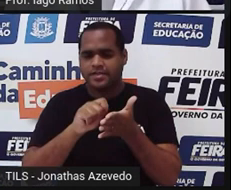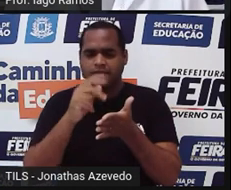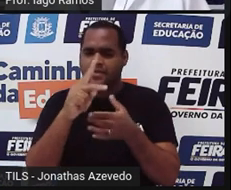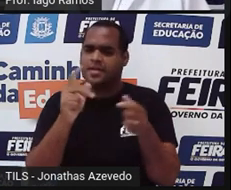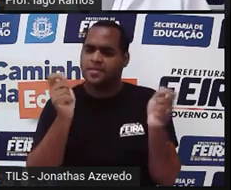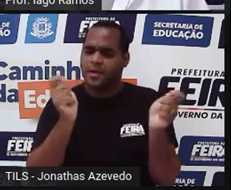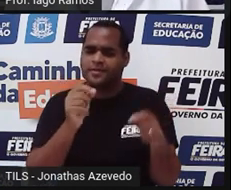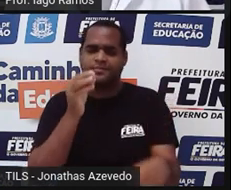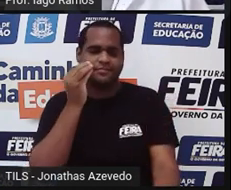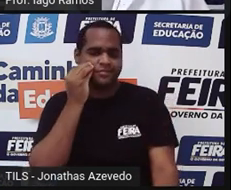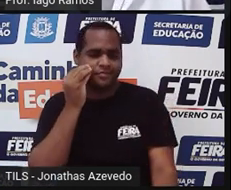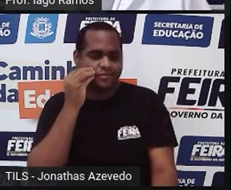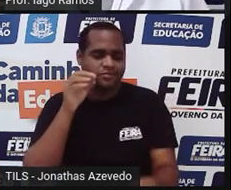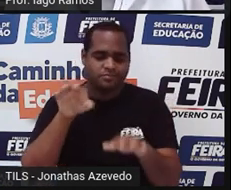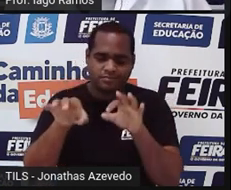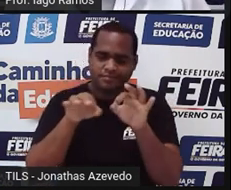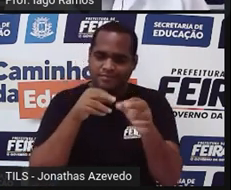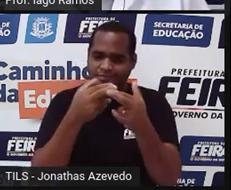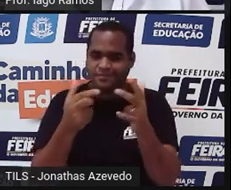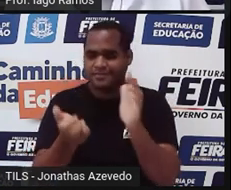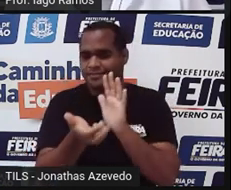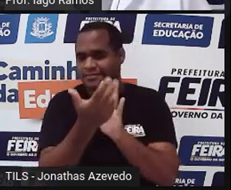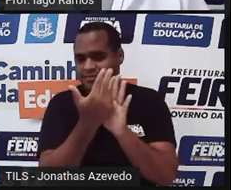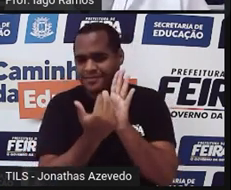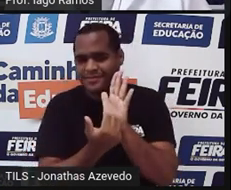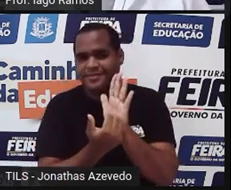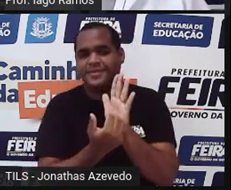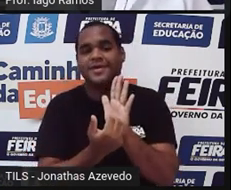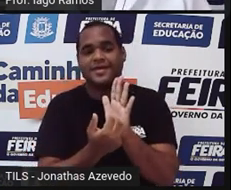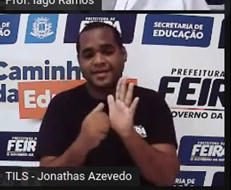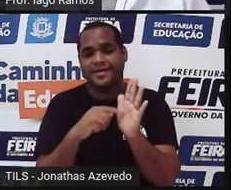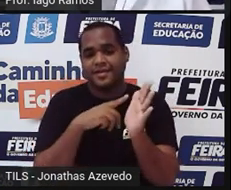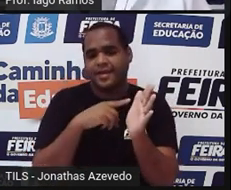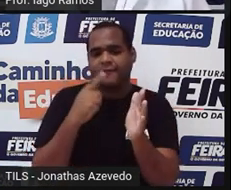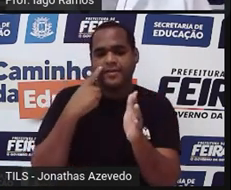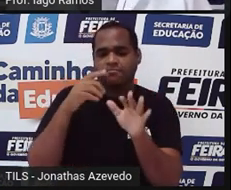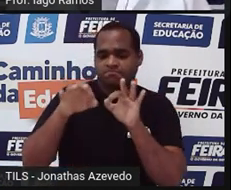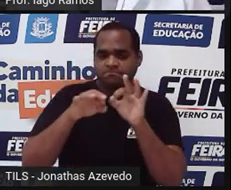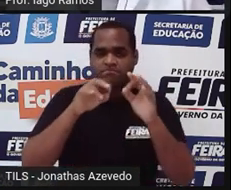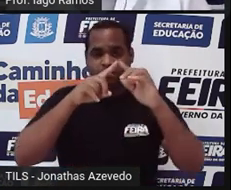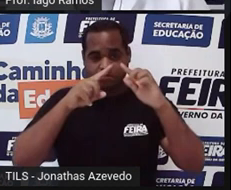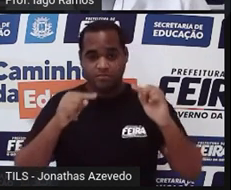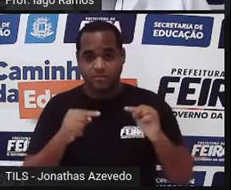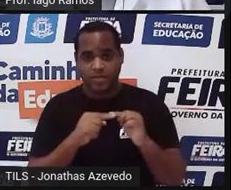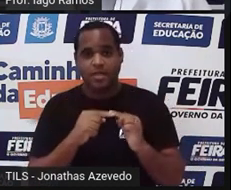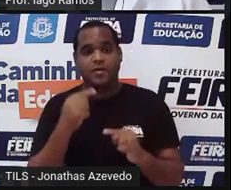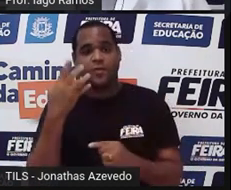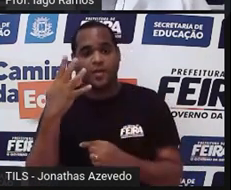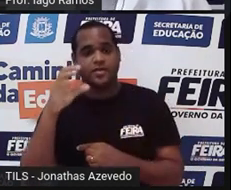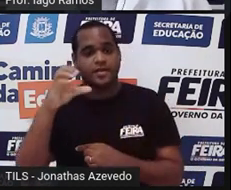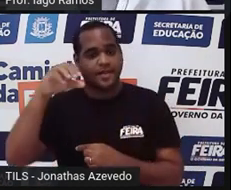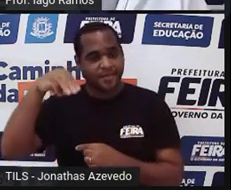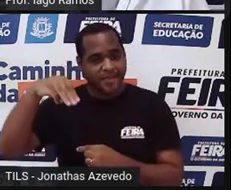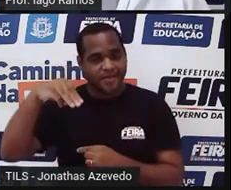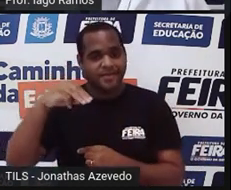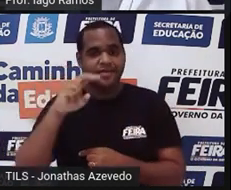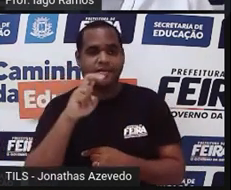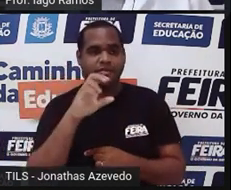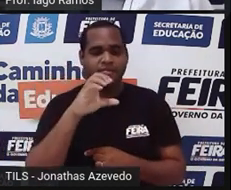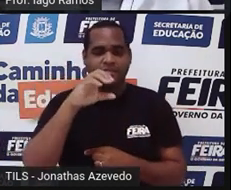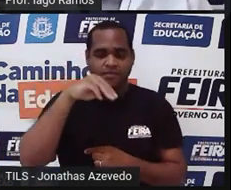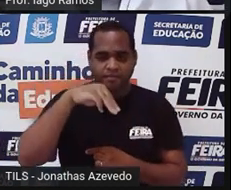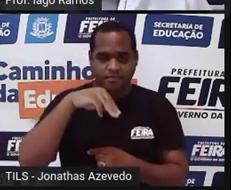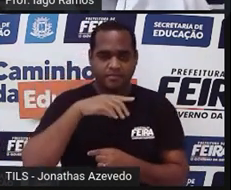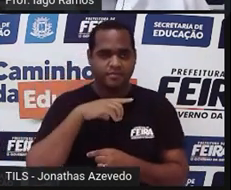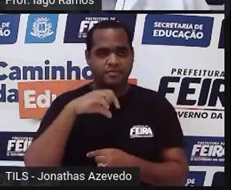pode tentar fazer esse desenho, né? Tentar construir um triângulo com lados 4 centímetros, 5